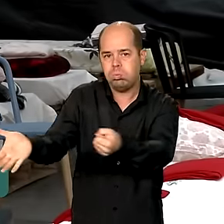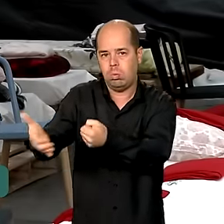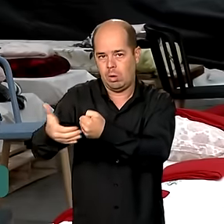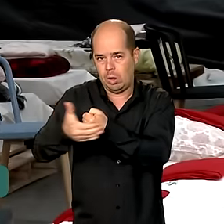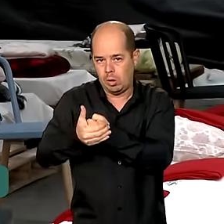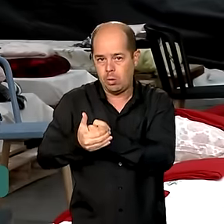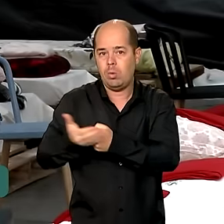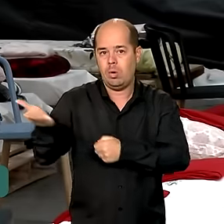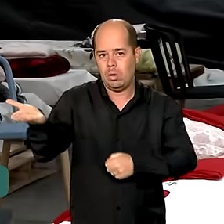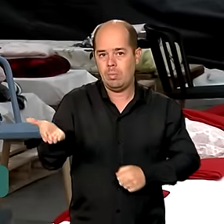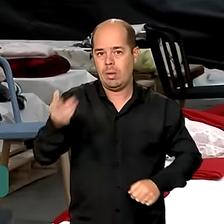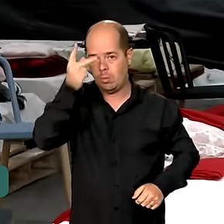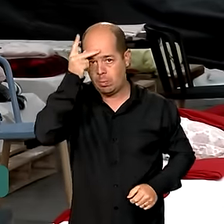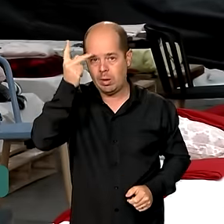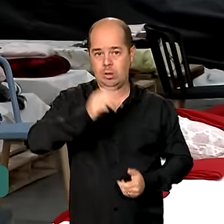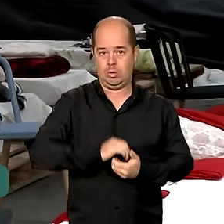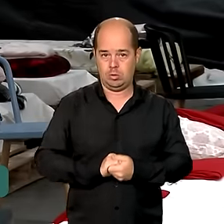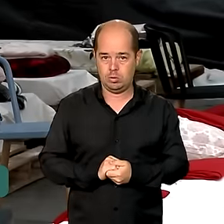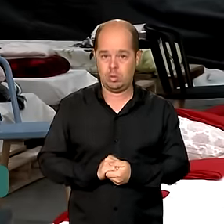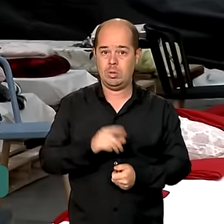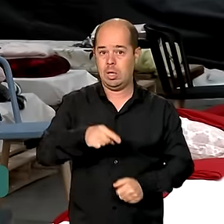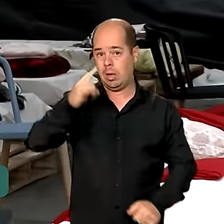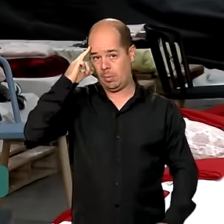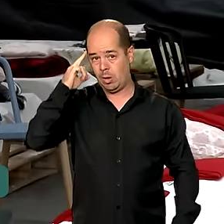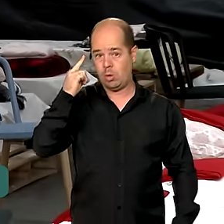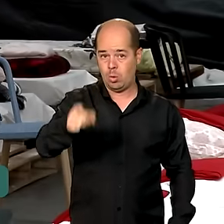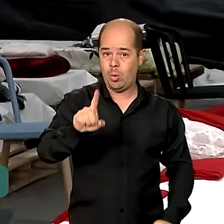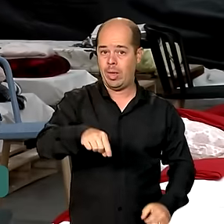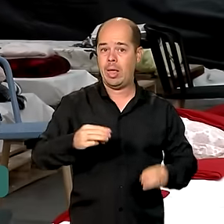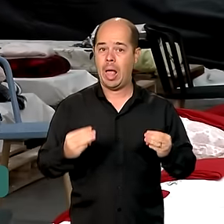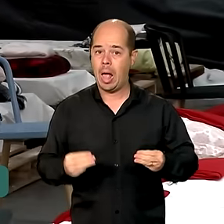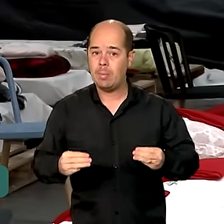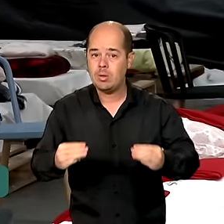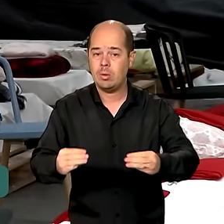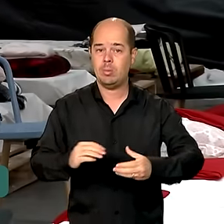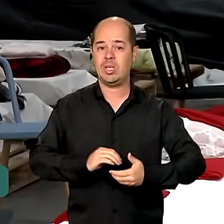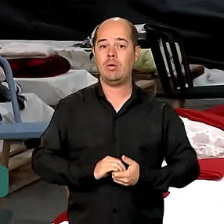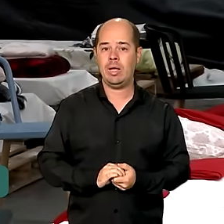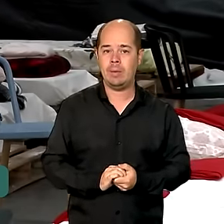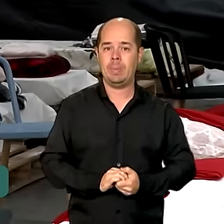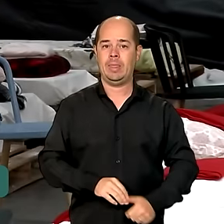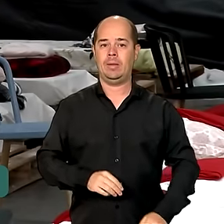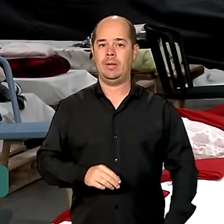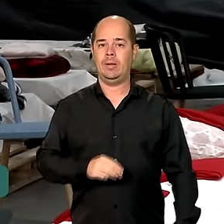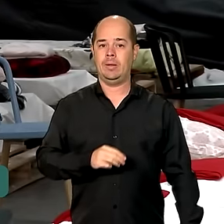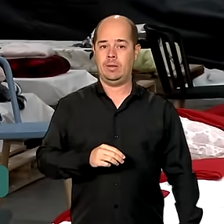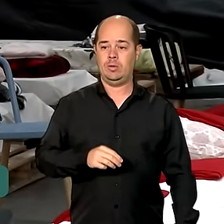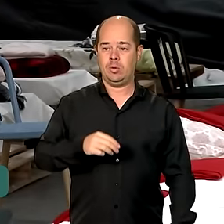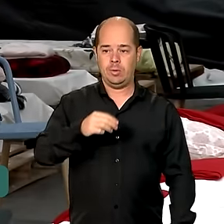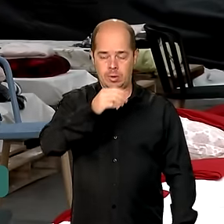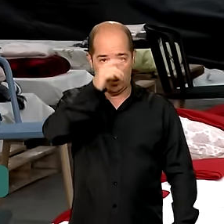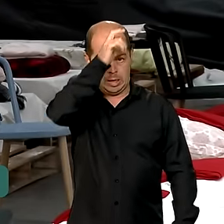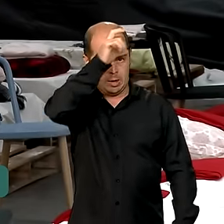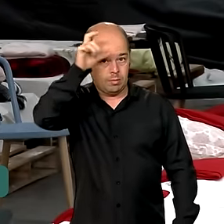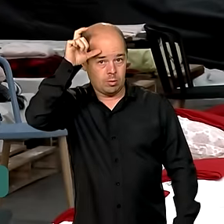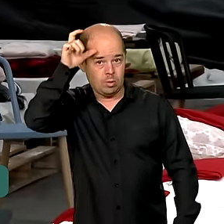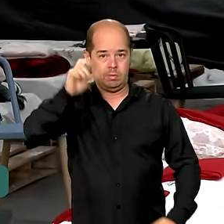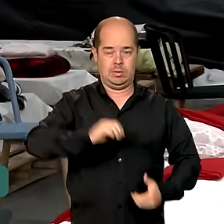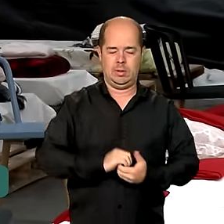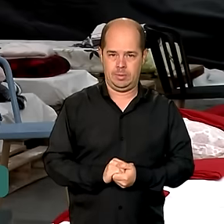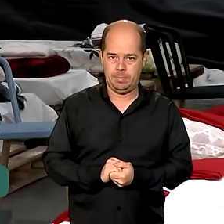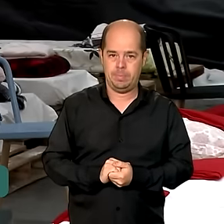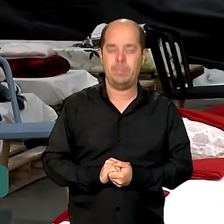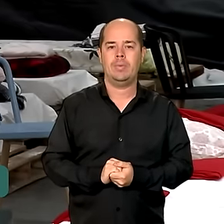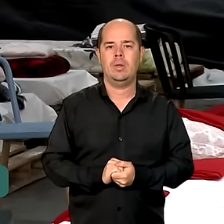A ordem foi dada pelo Ministro da Justiça e Segurança Pública, Ricardo Lewandowski. E o efetivo